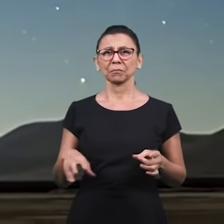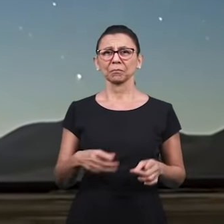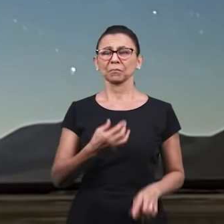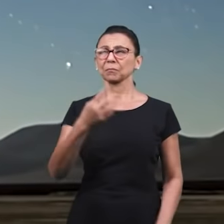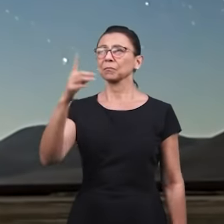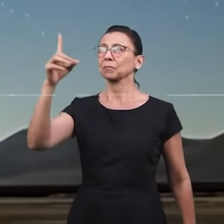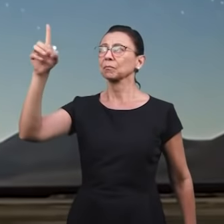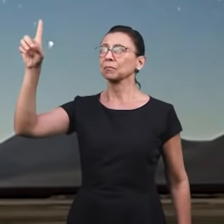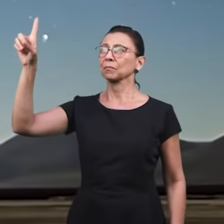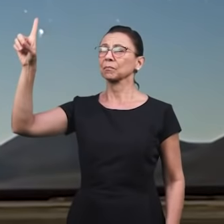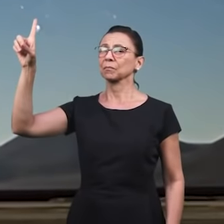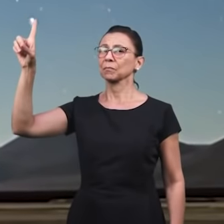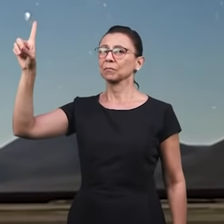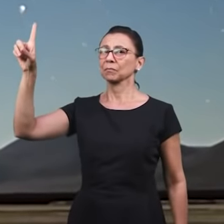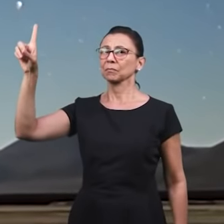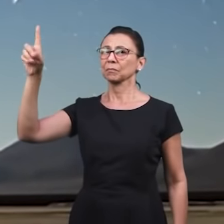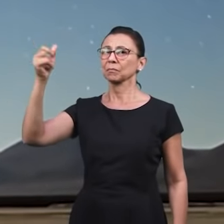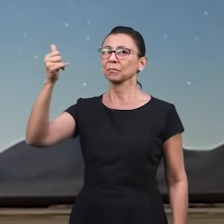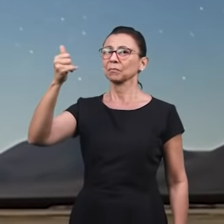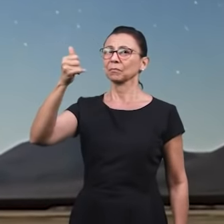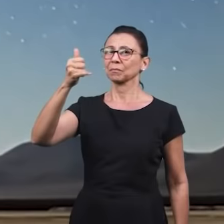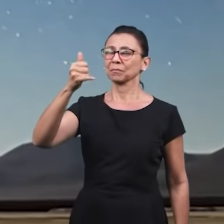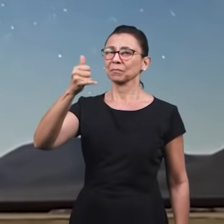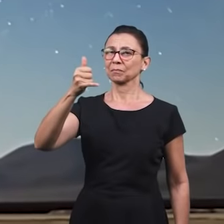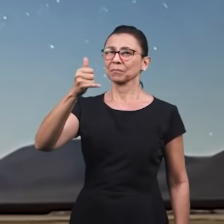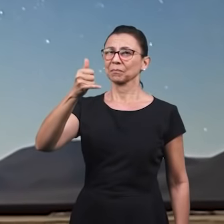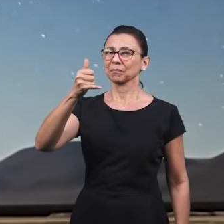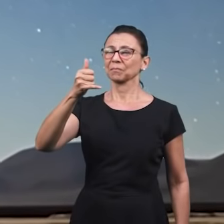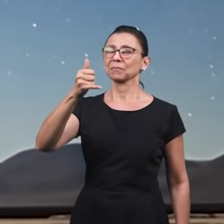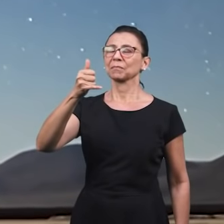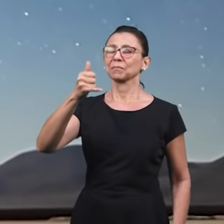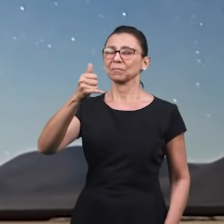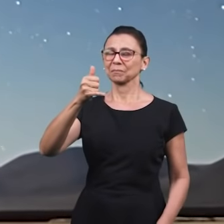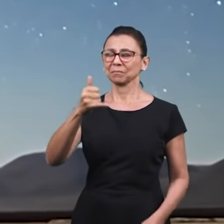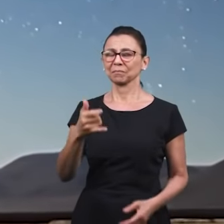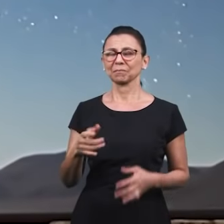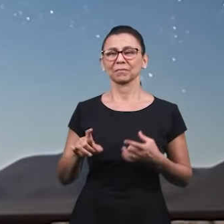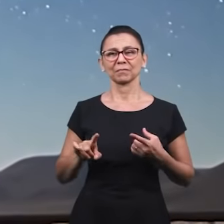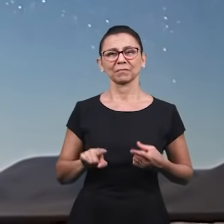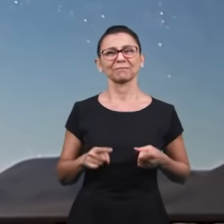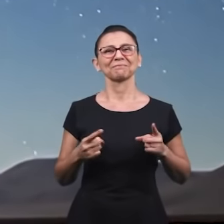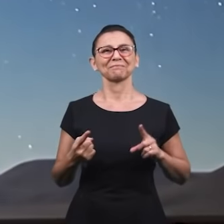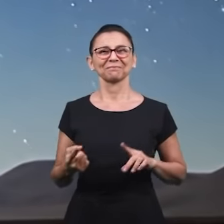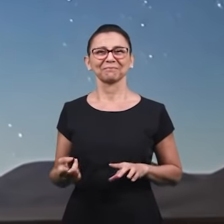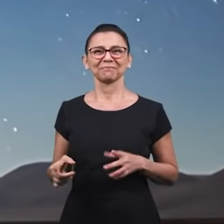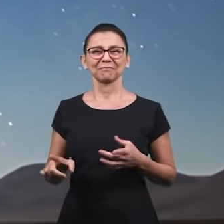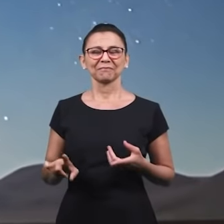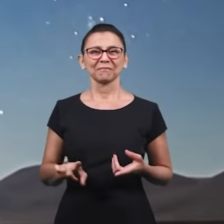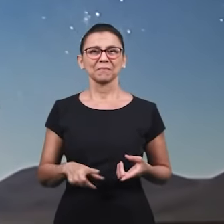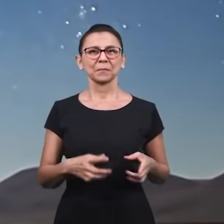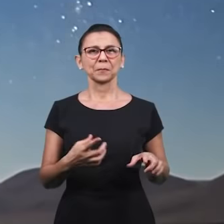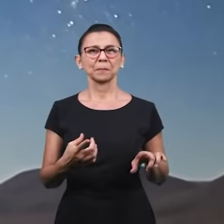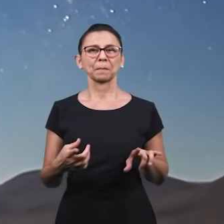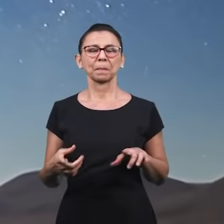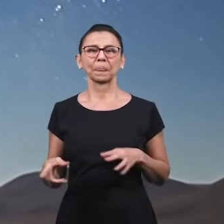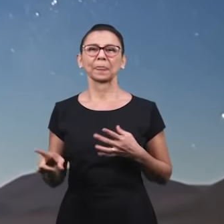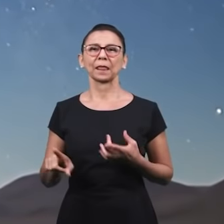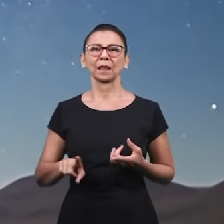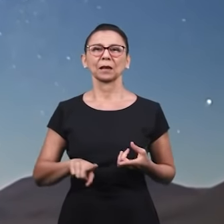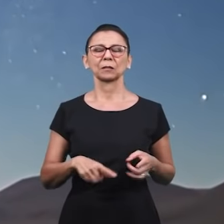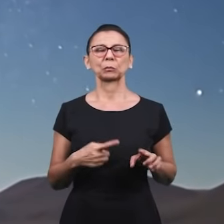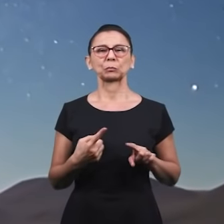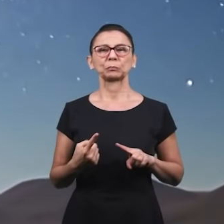Amém. São palavras de Deus. Amém.